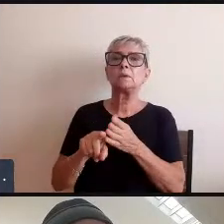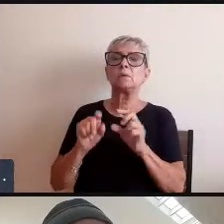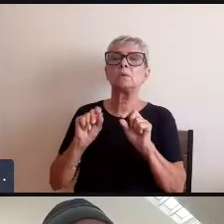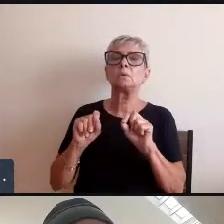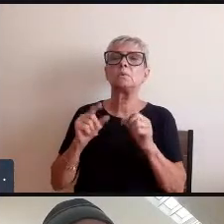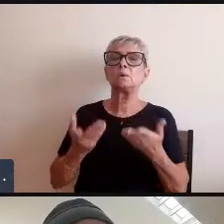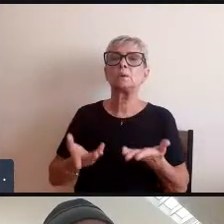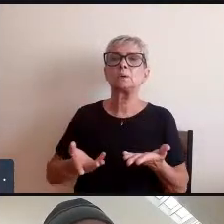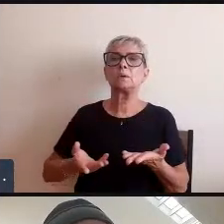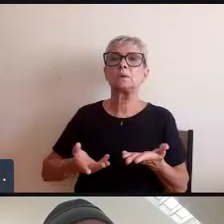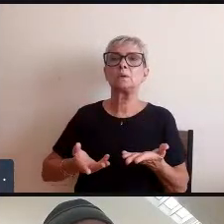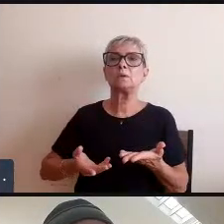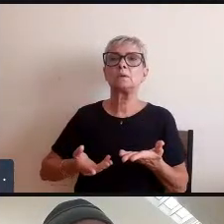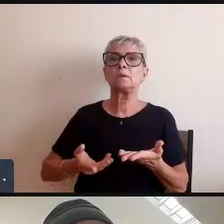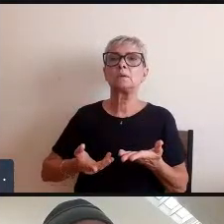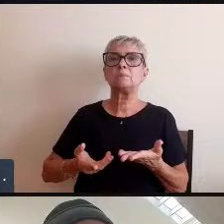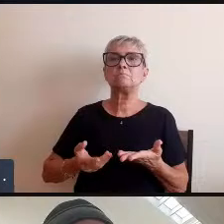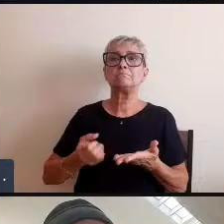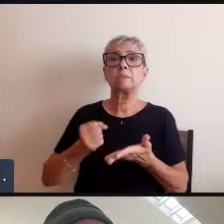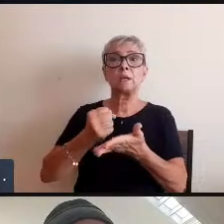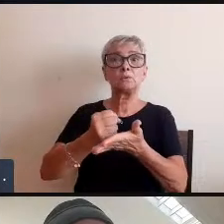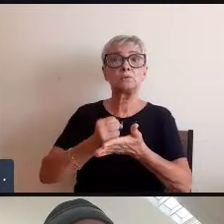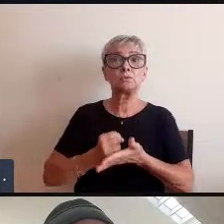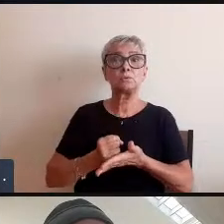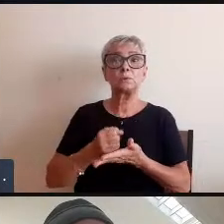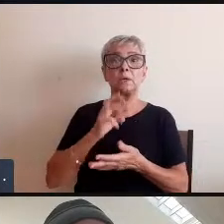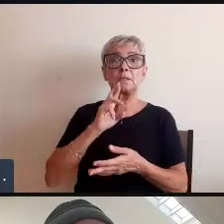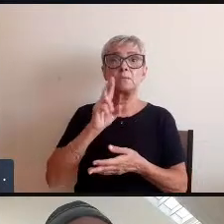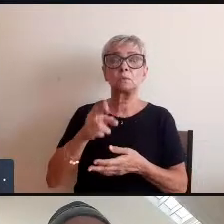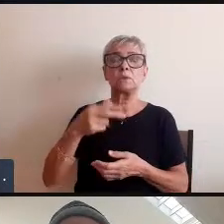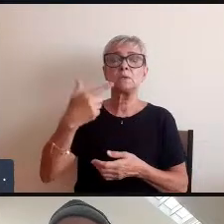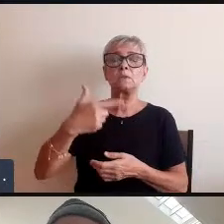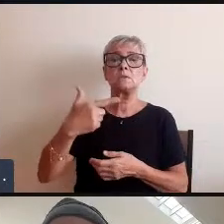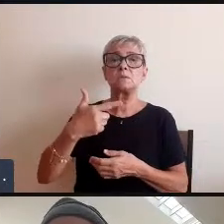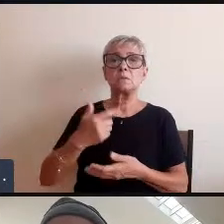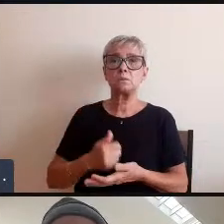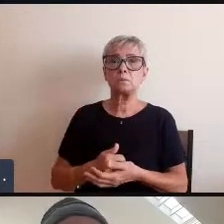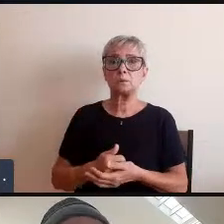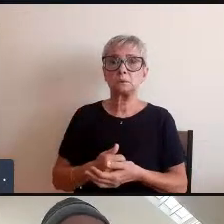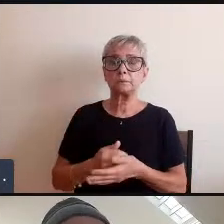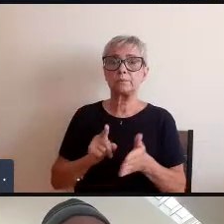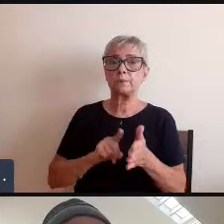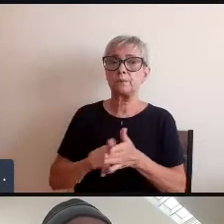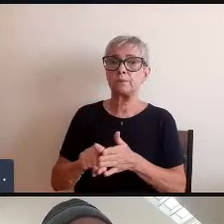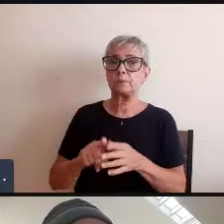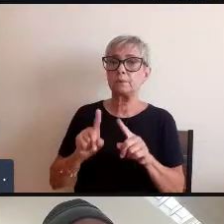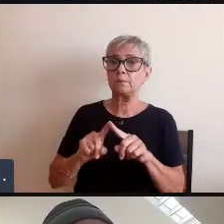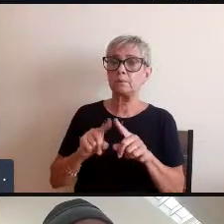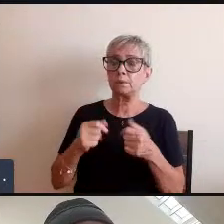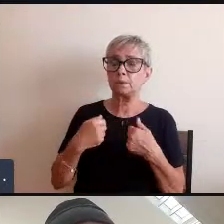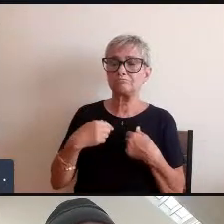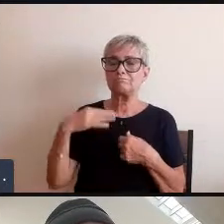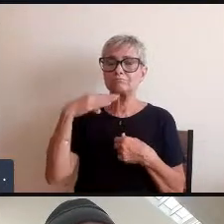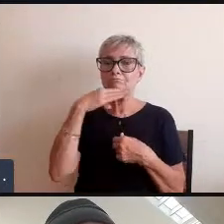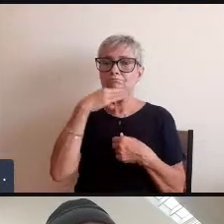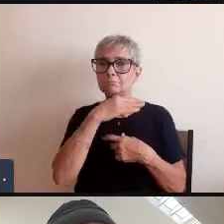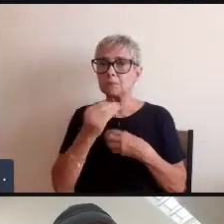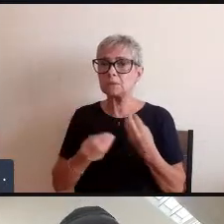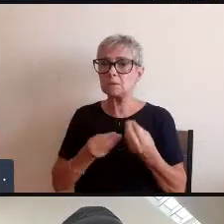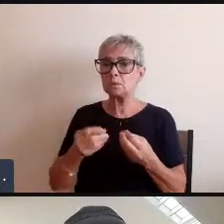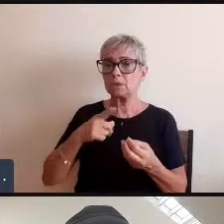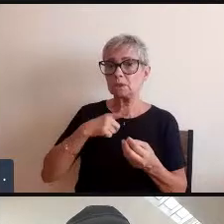ela nos ajuda até a responder essa segunda porque eu percebo que existe uma